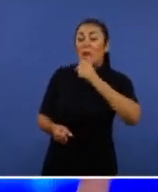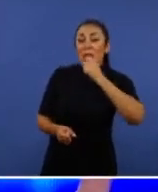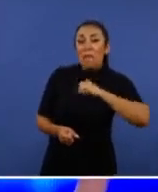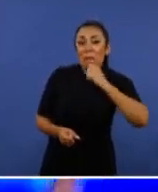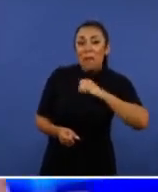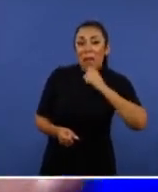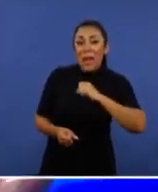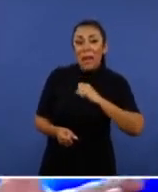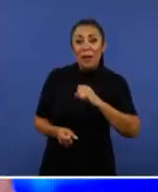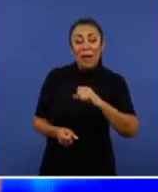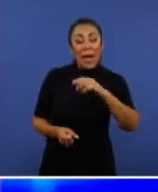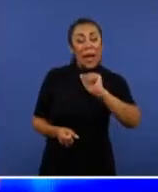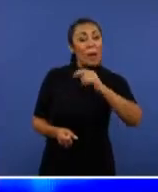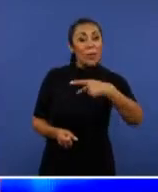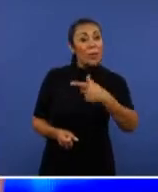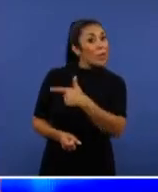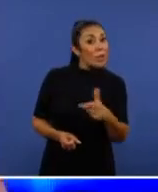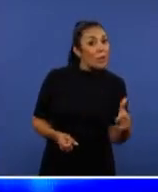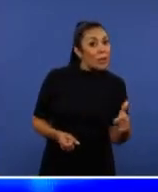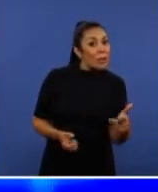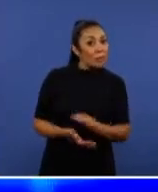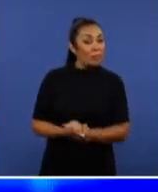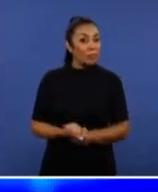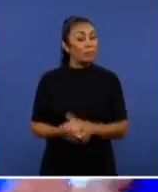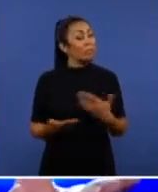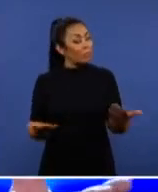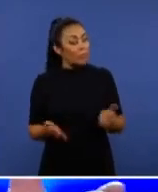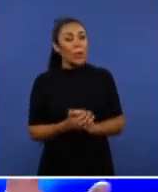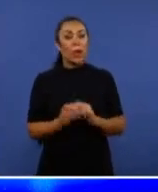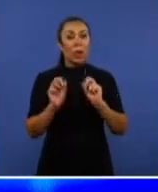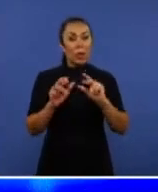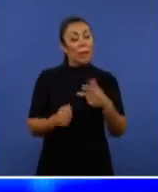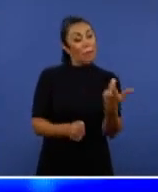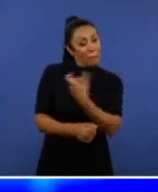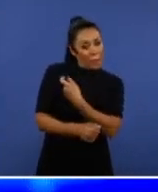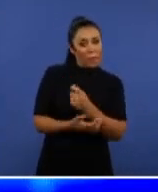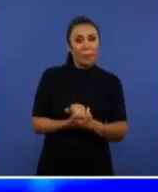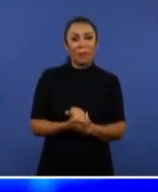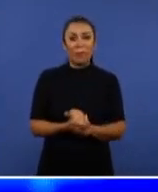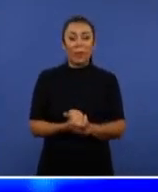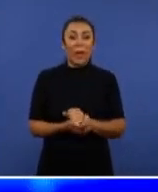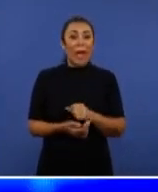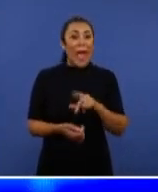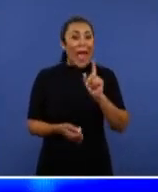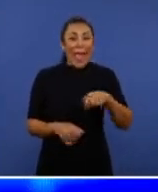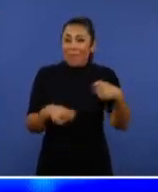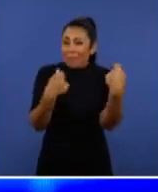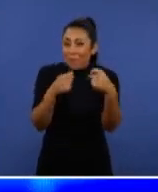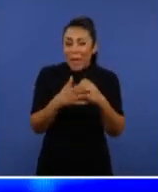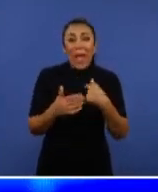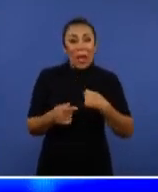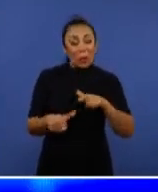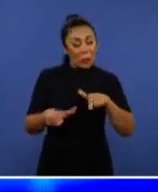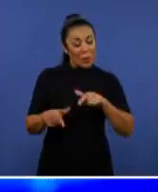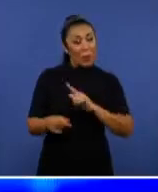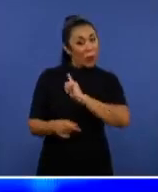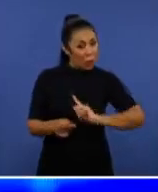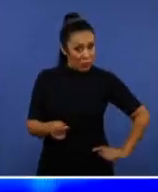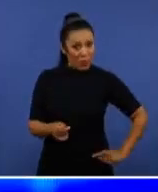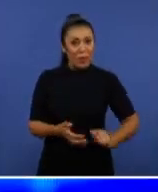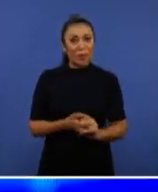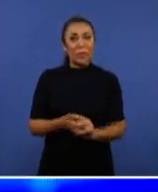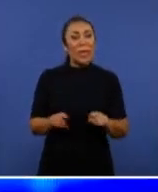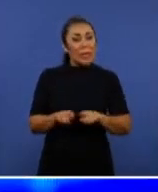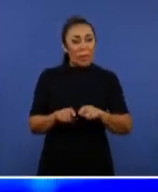cobertura aposentadoria nenhuma. E aí, vamos lá, vacina. Isso é o trivial. Eu fui governador, fui prefeito de uma capital,